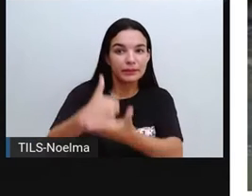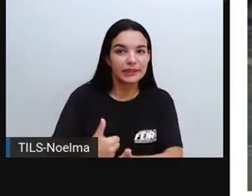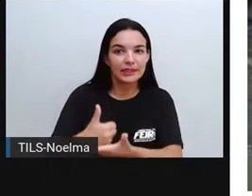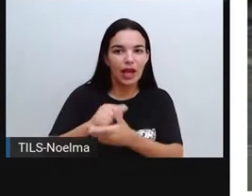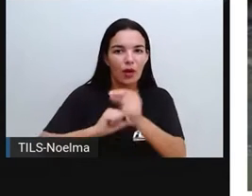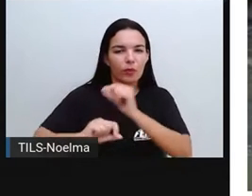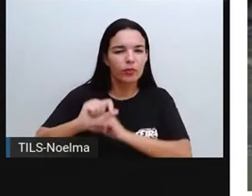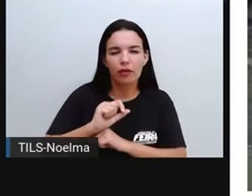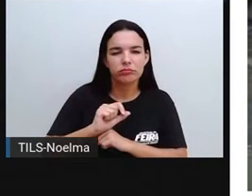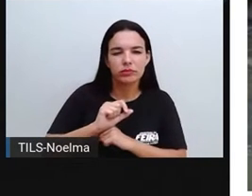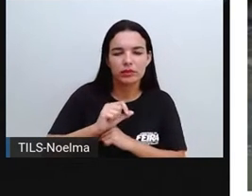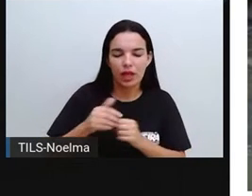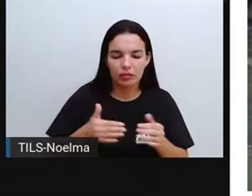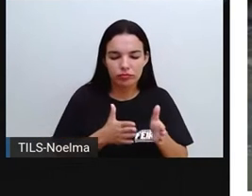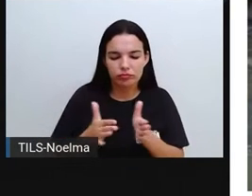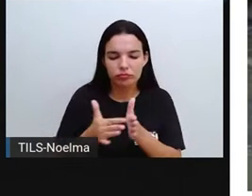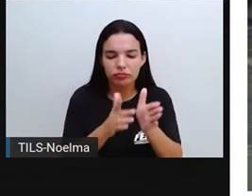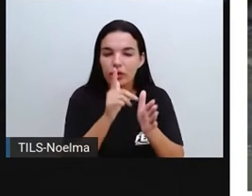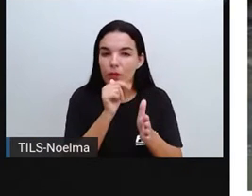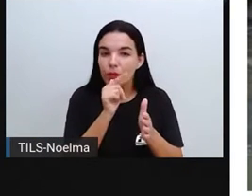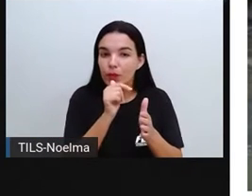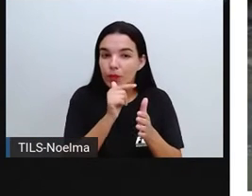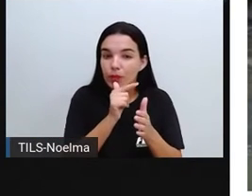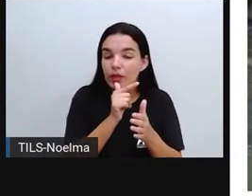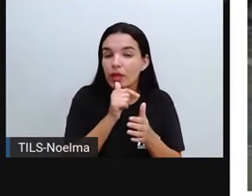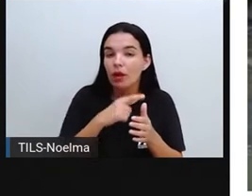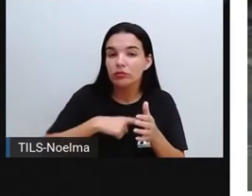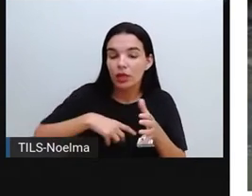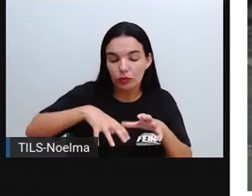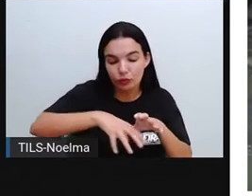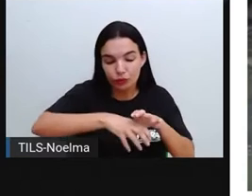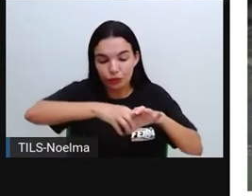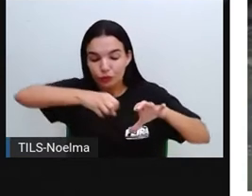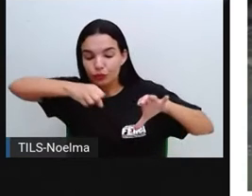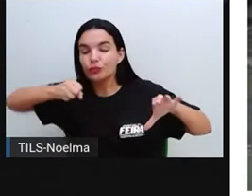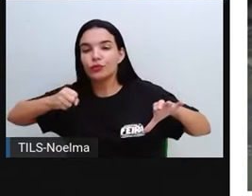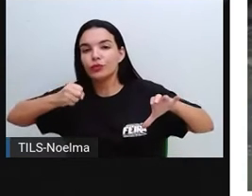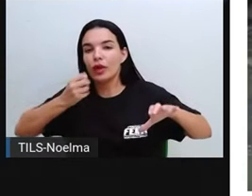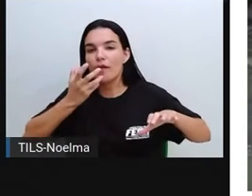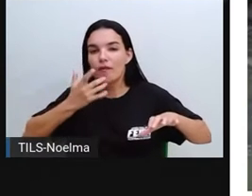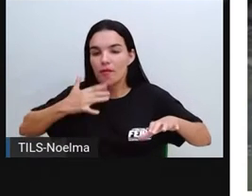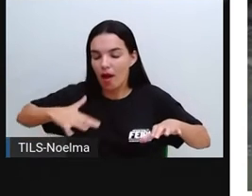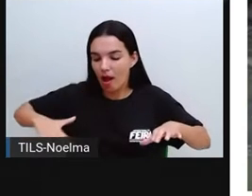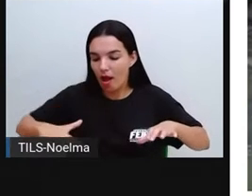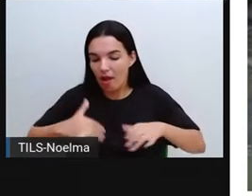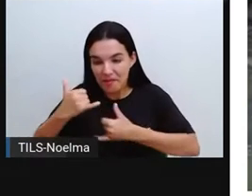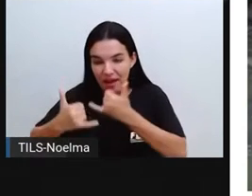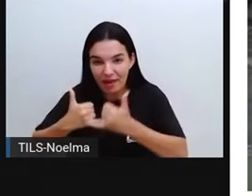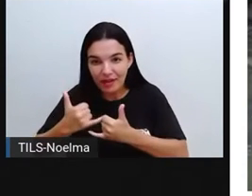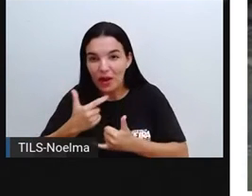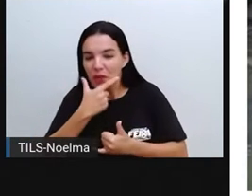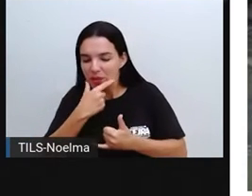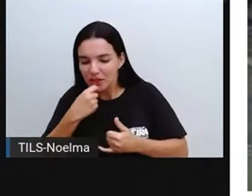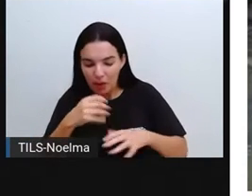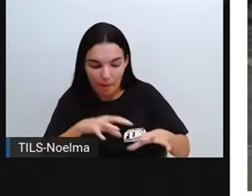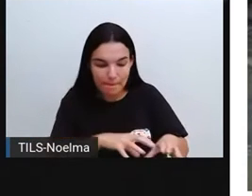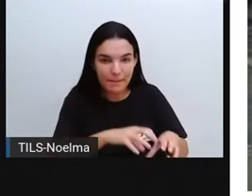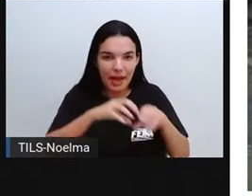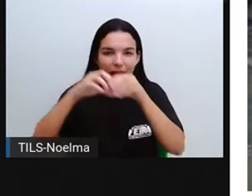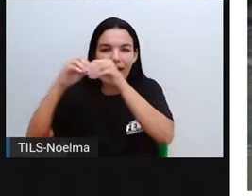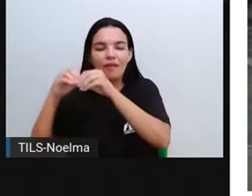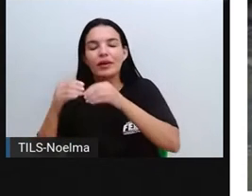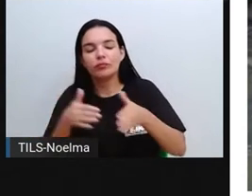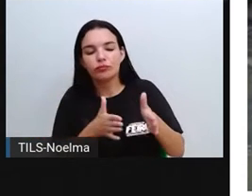margens do rio Ipojuca, local onde Vitalino brincava durante sua infância. Aqui a gente tem uma imagem